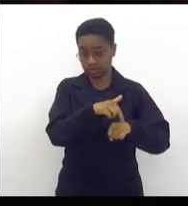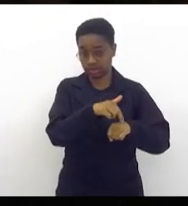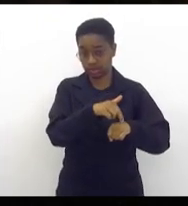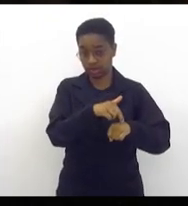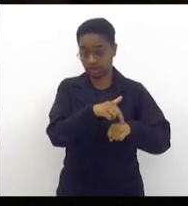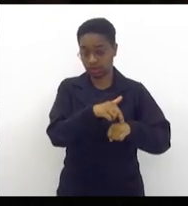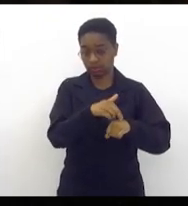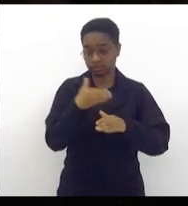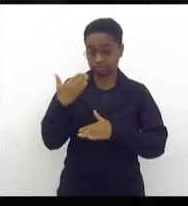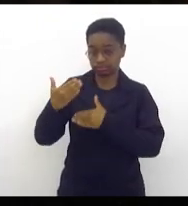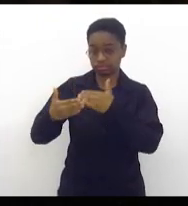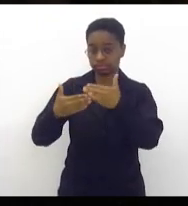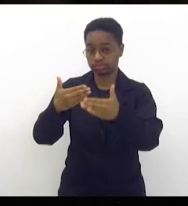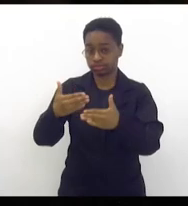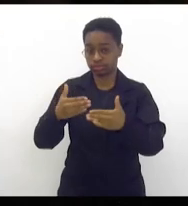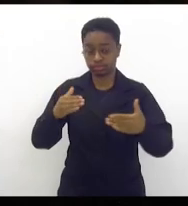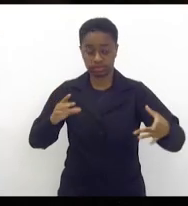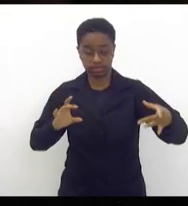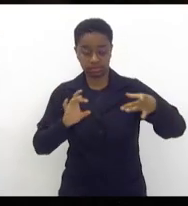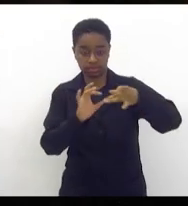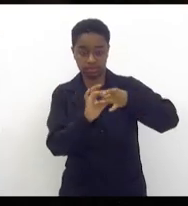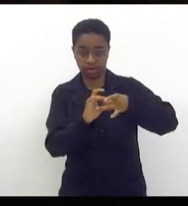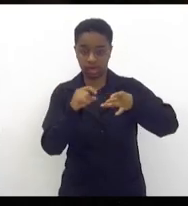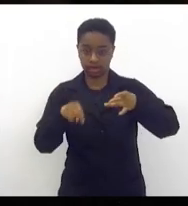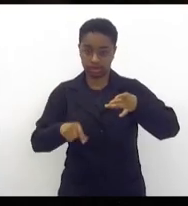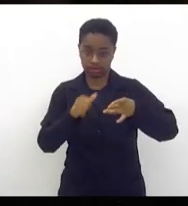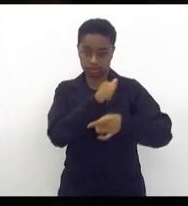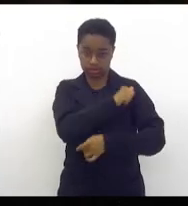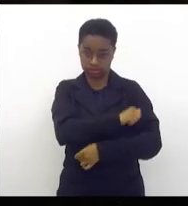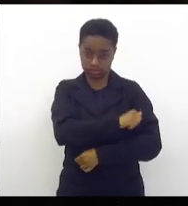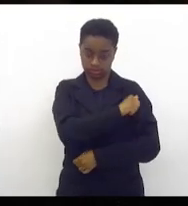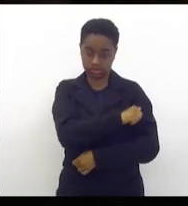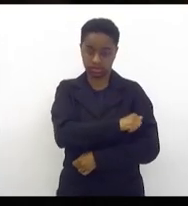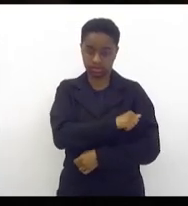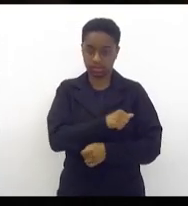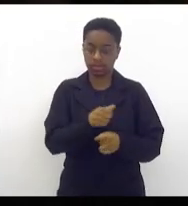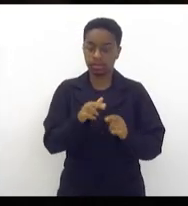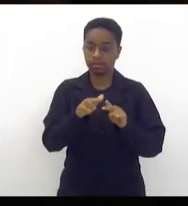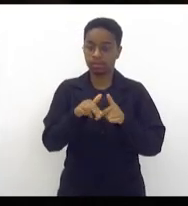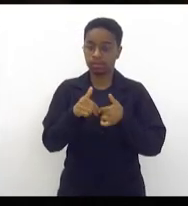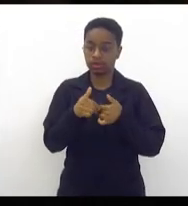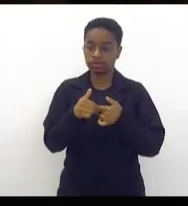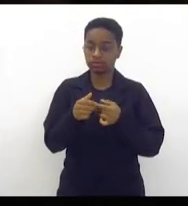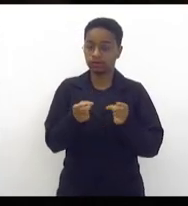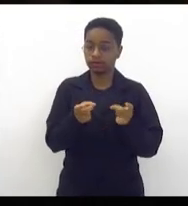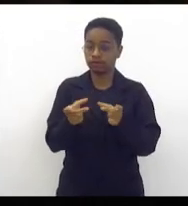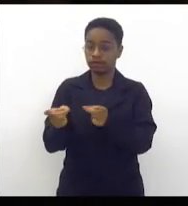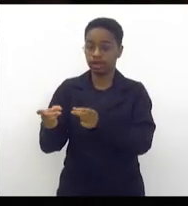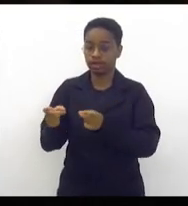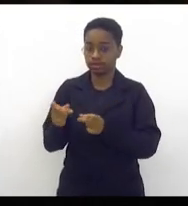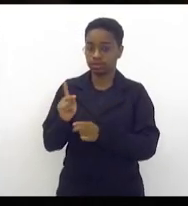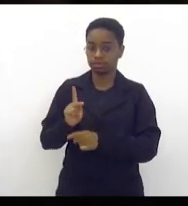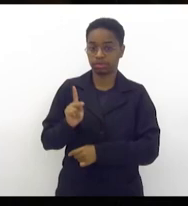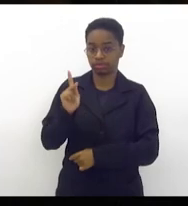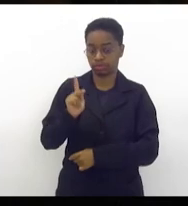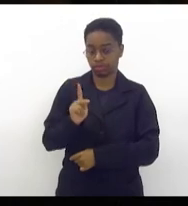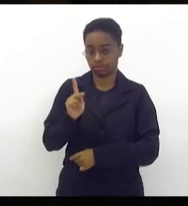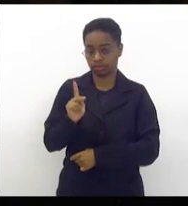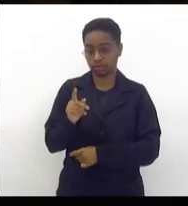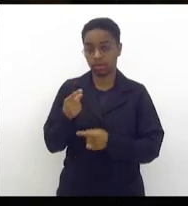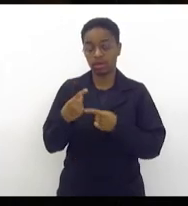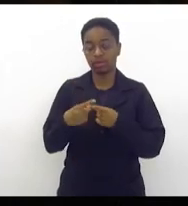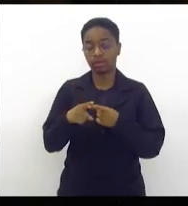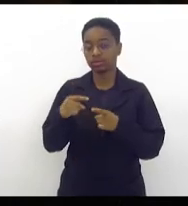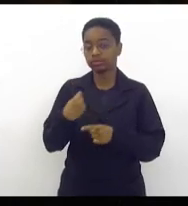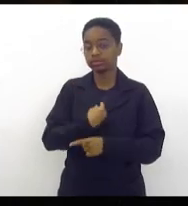do Rio de Janeiro diretamente na exportação do petróleo. Nós somos o